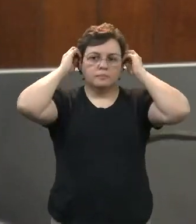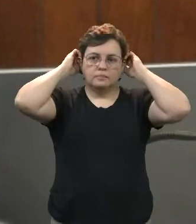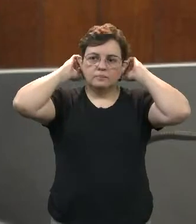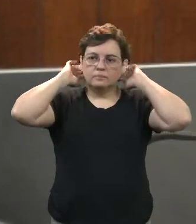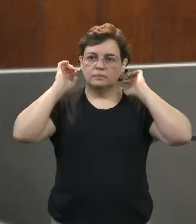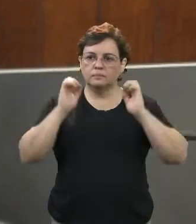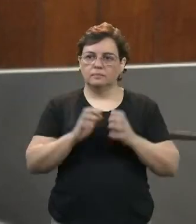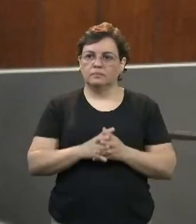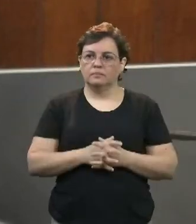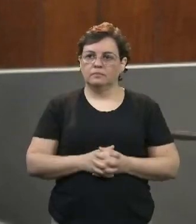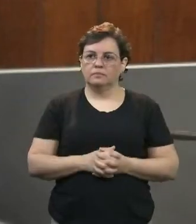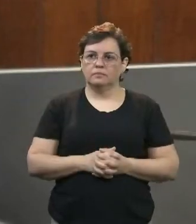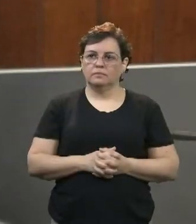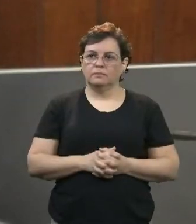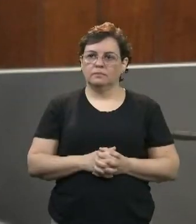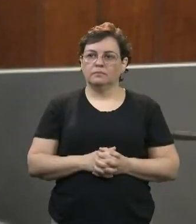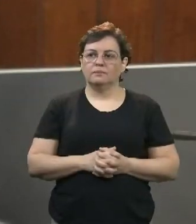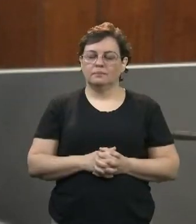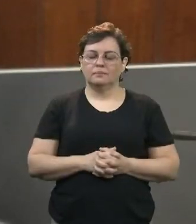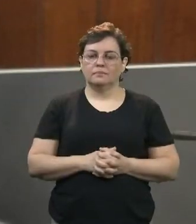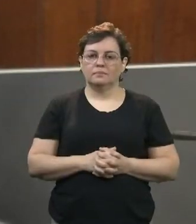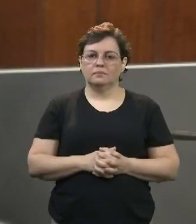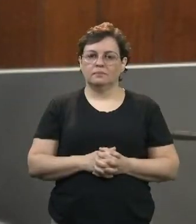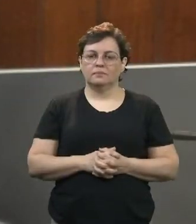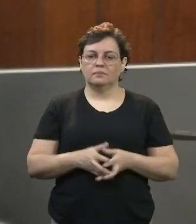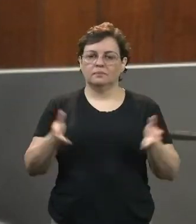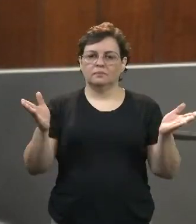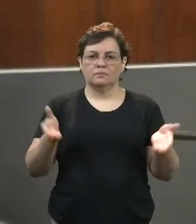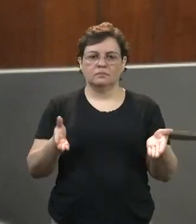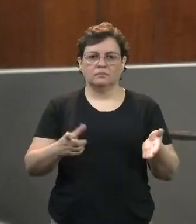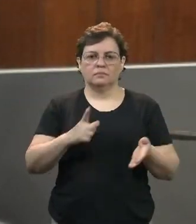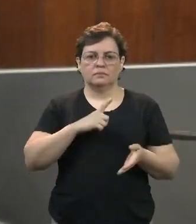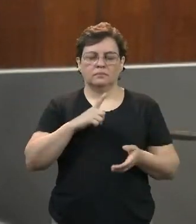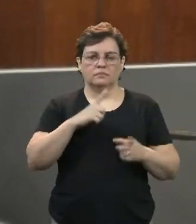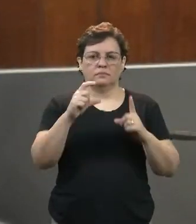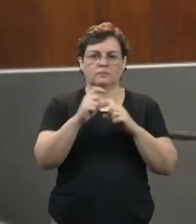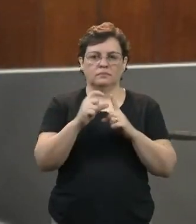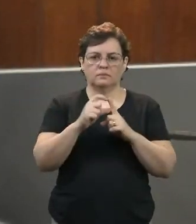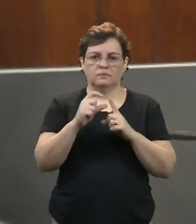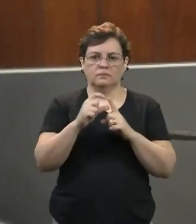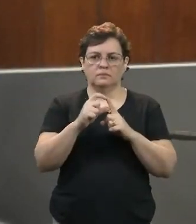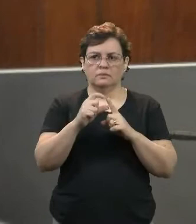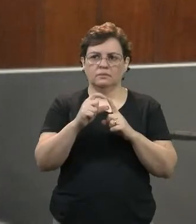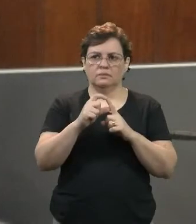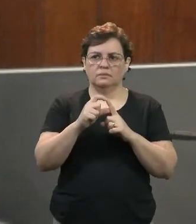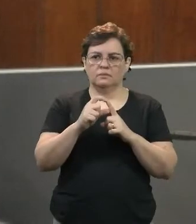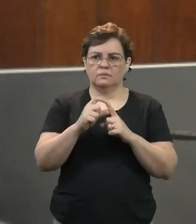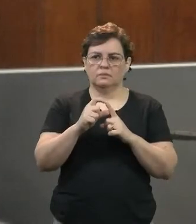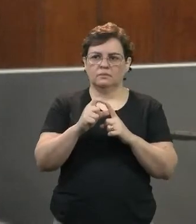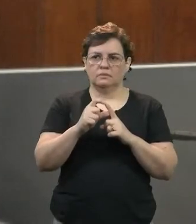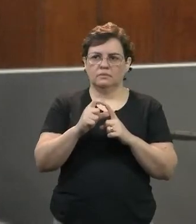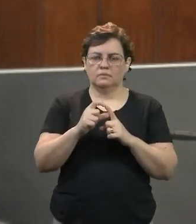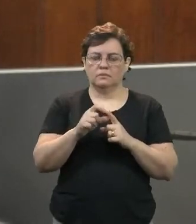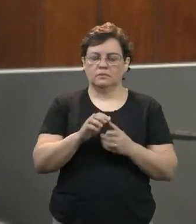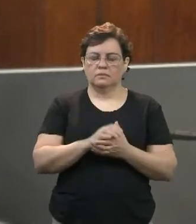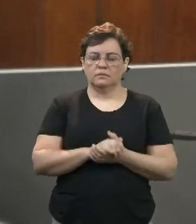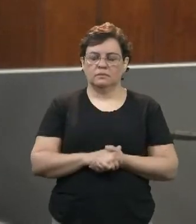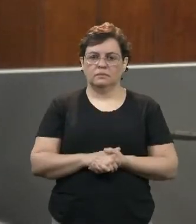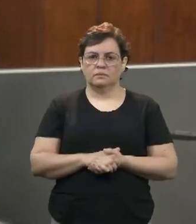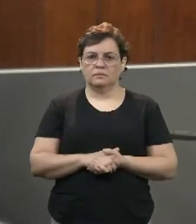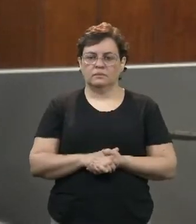Eu gostaria de passar a palavra após essas considerações e colocando a